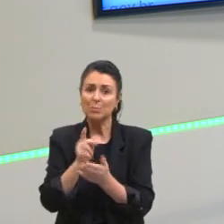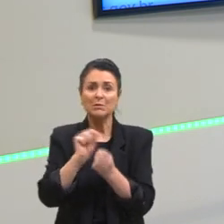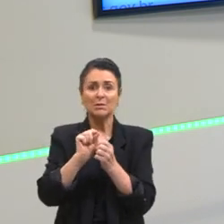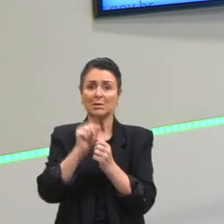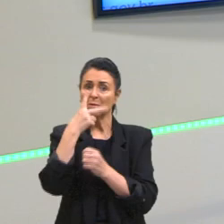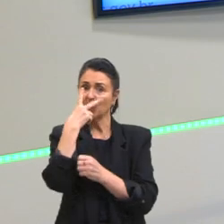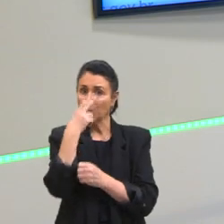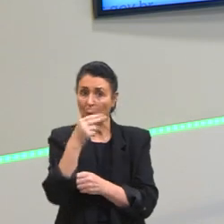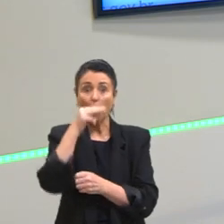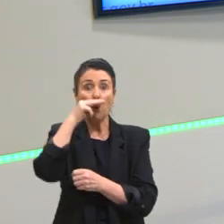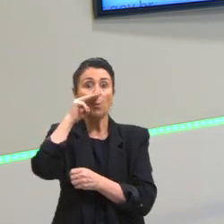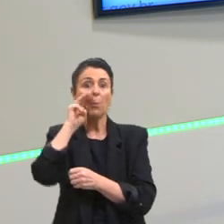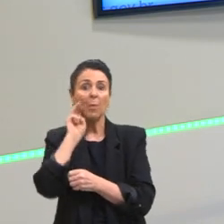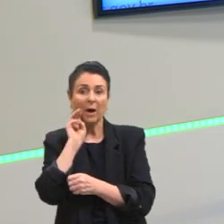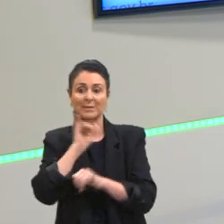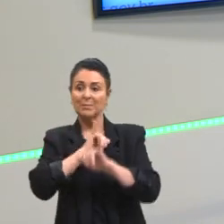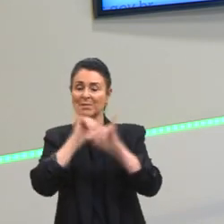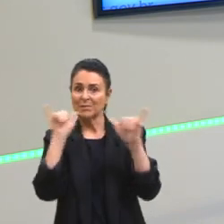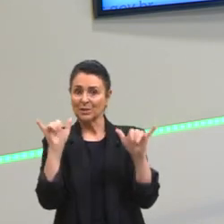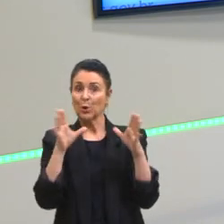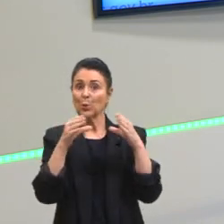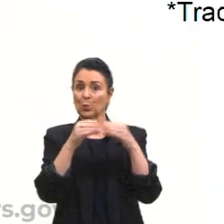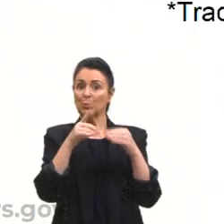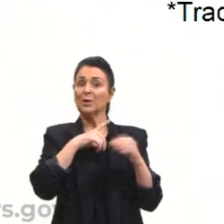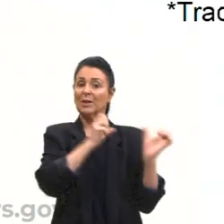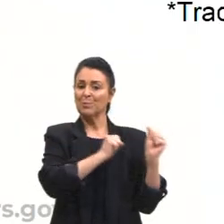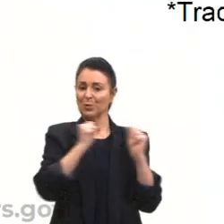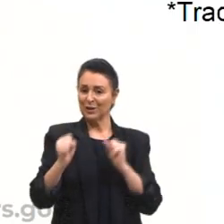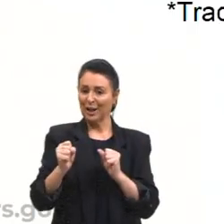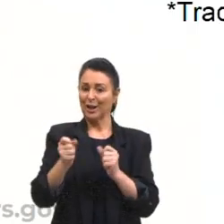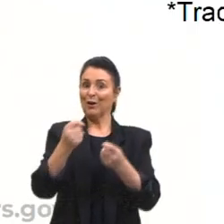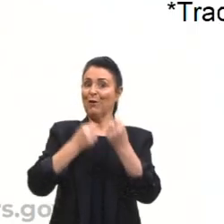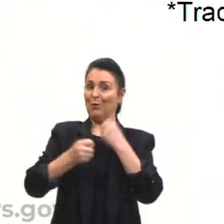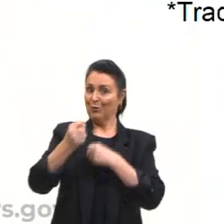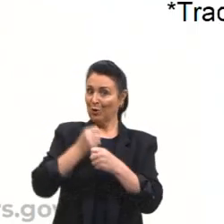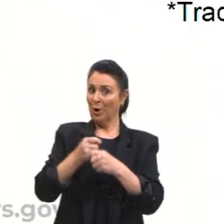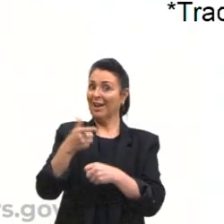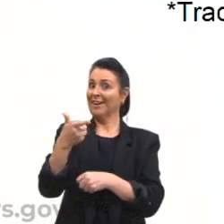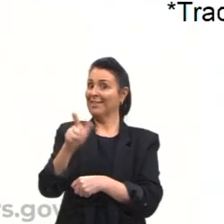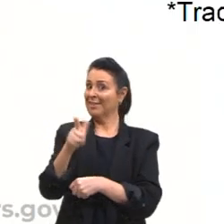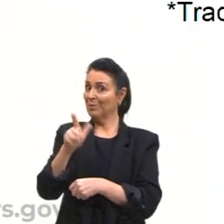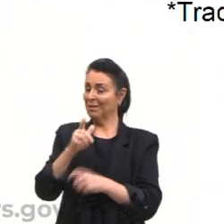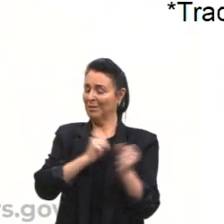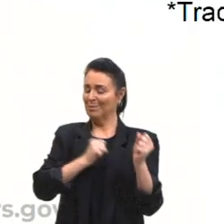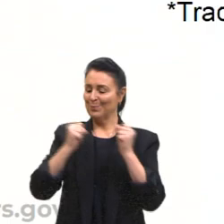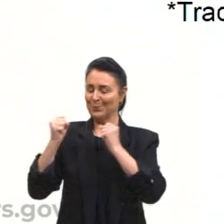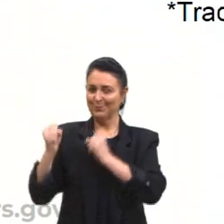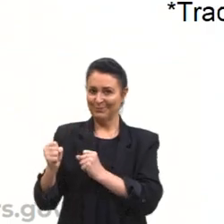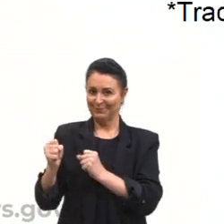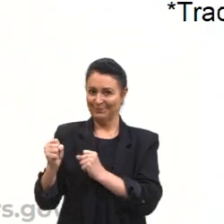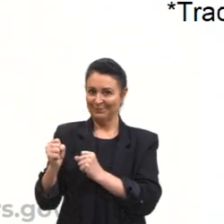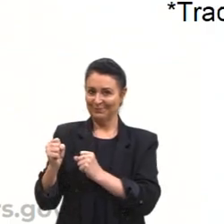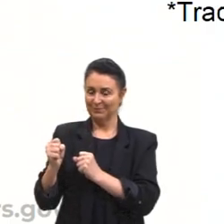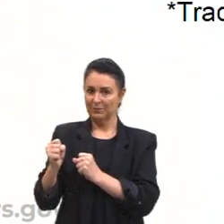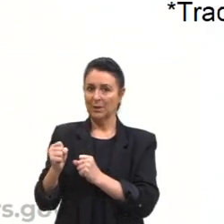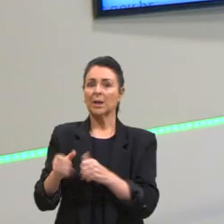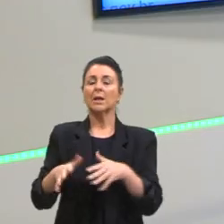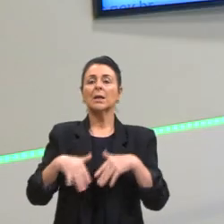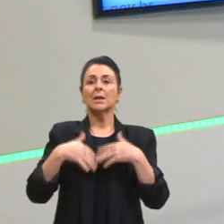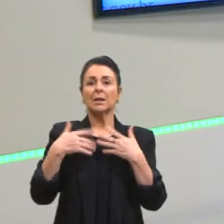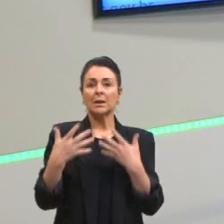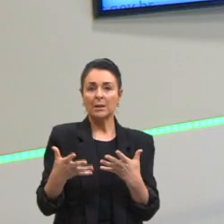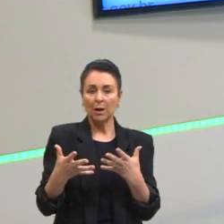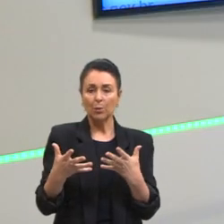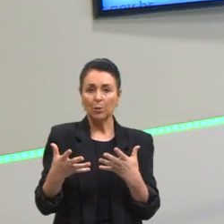grupo econômico que está no poder. E aí, então, esses agentes sociais, novamente, estariam em acordo